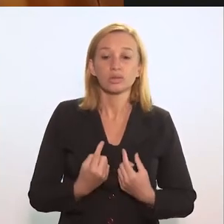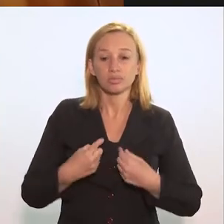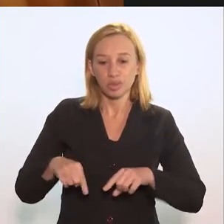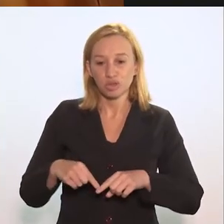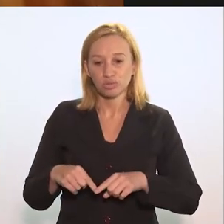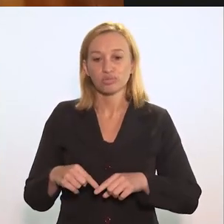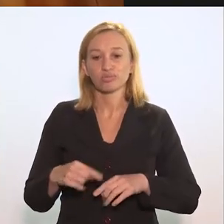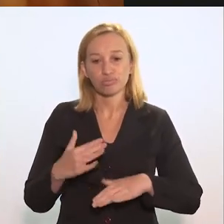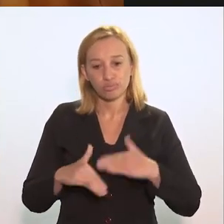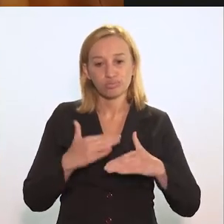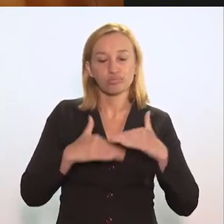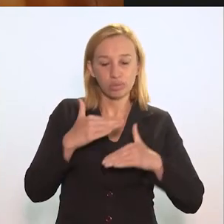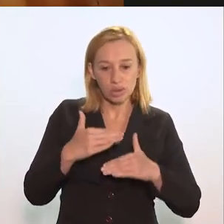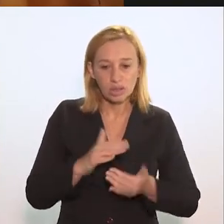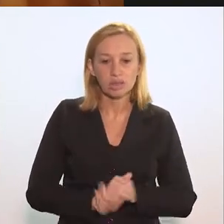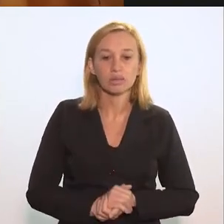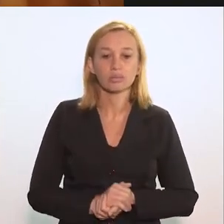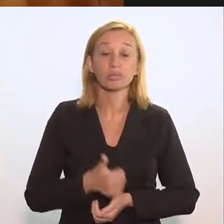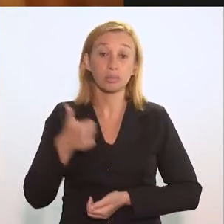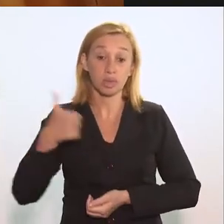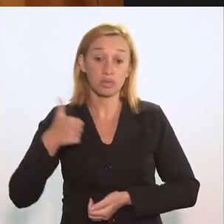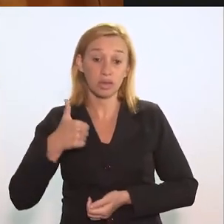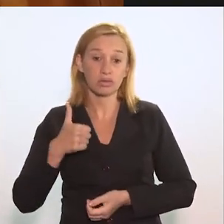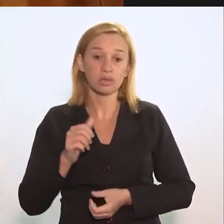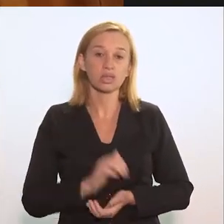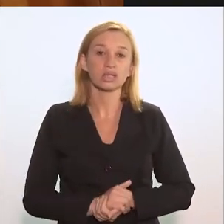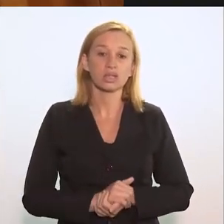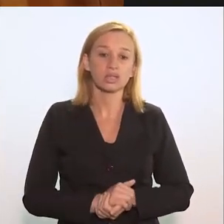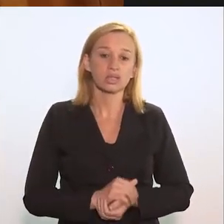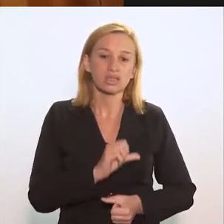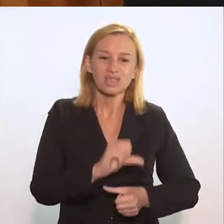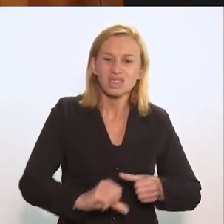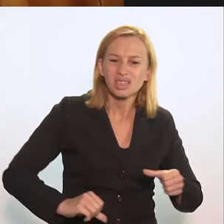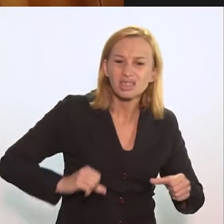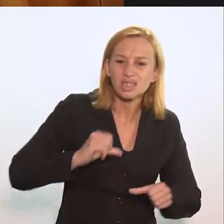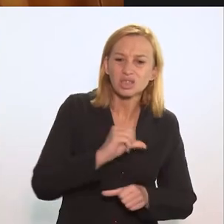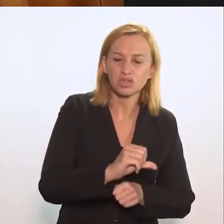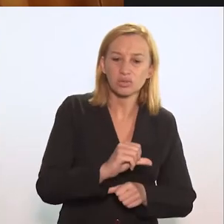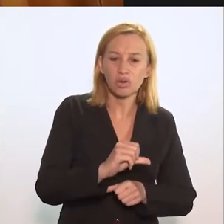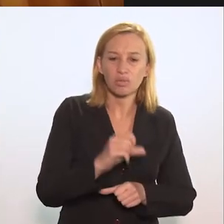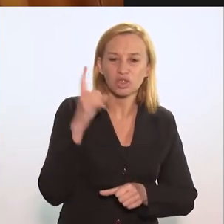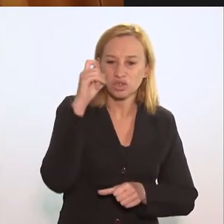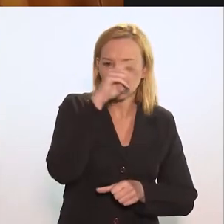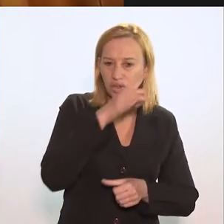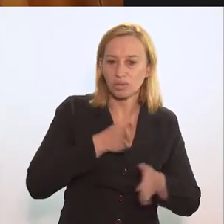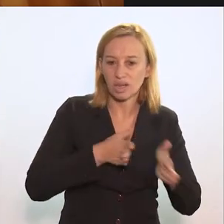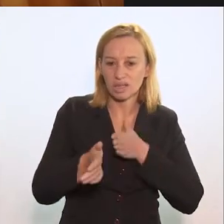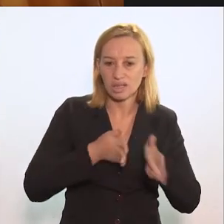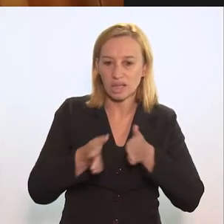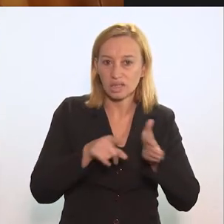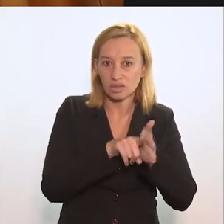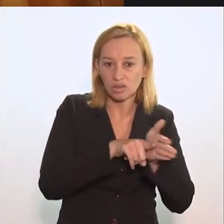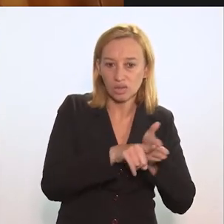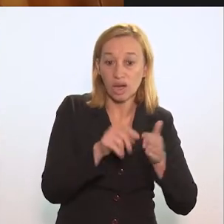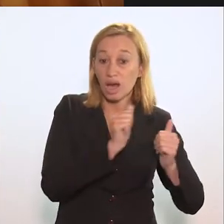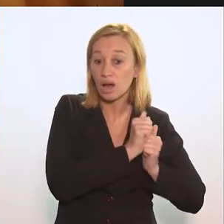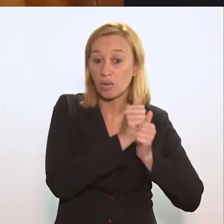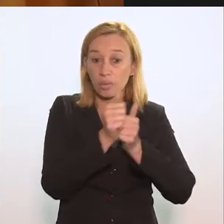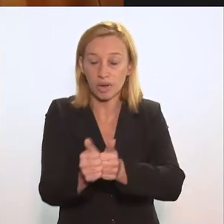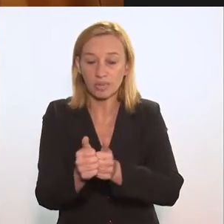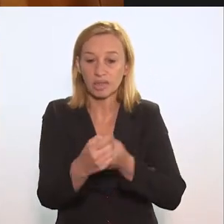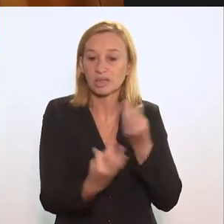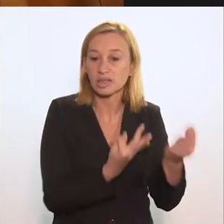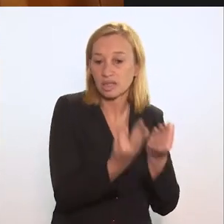à saúde. Isso afeta em todo o processo. Primeiro, ela transforma, cria dificuldades de acesso ao